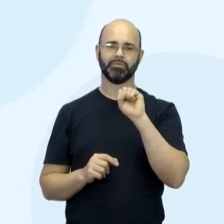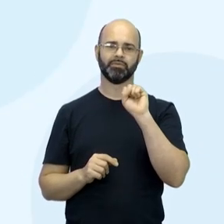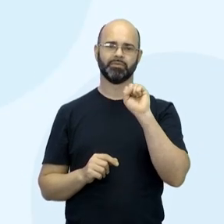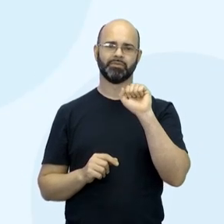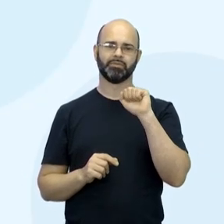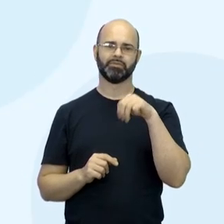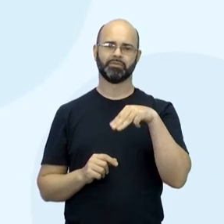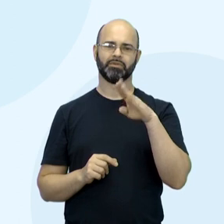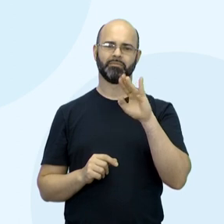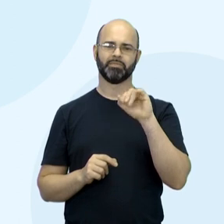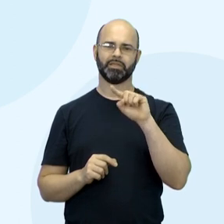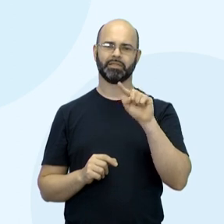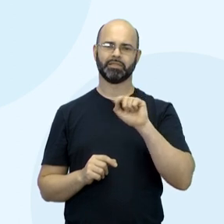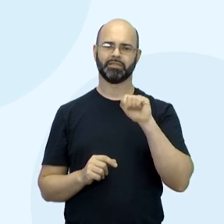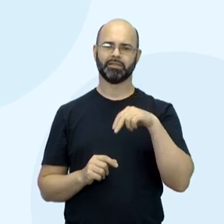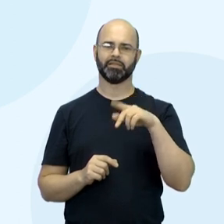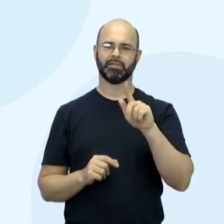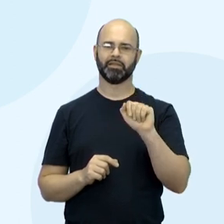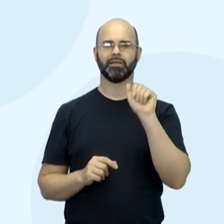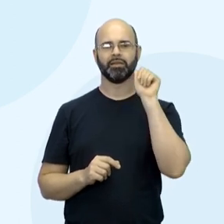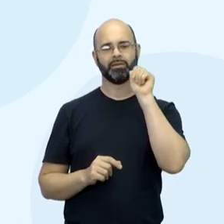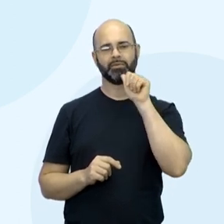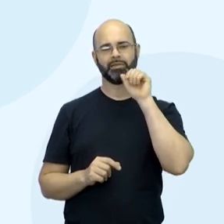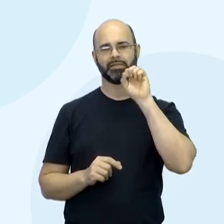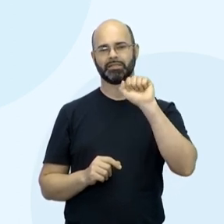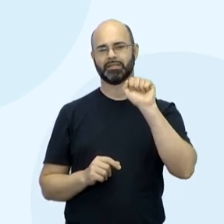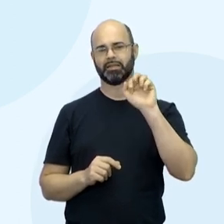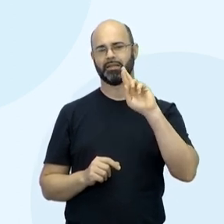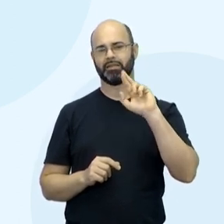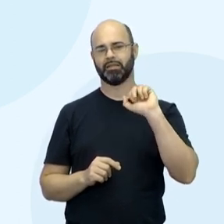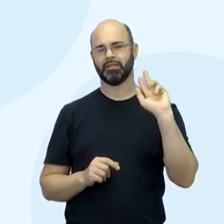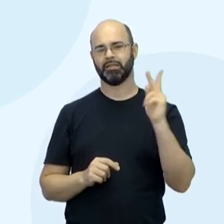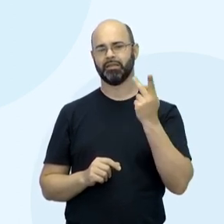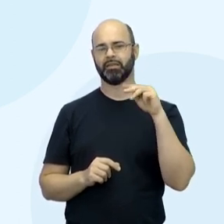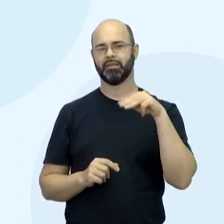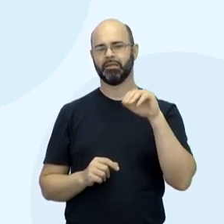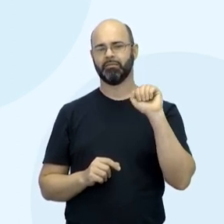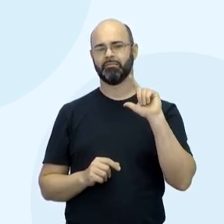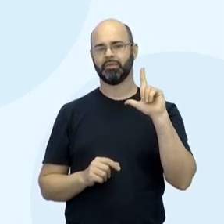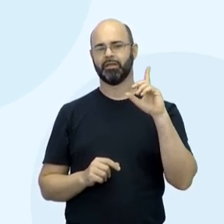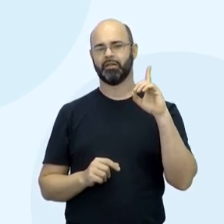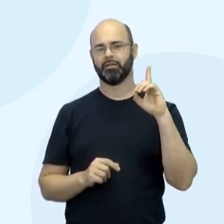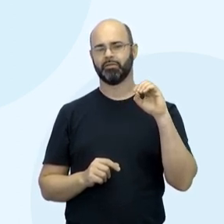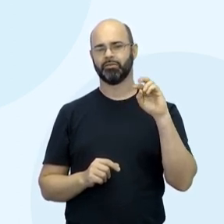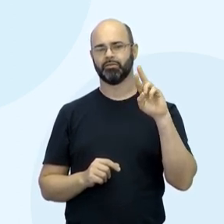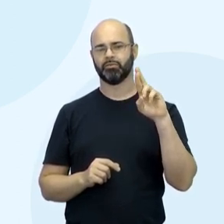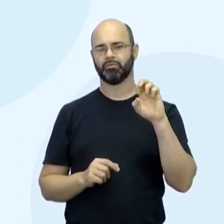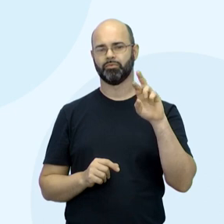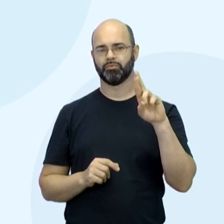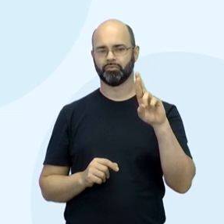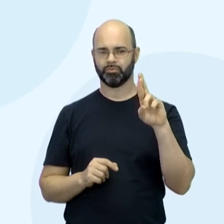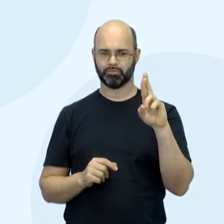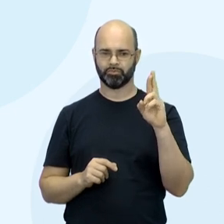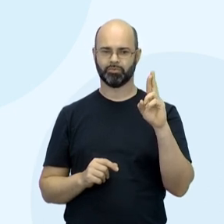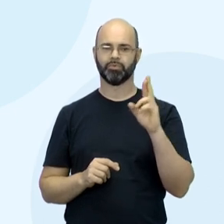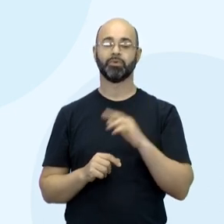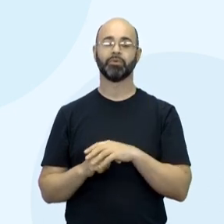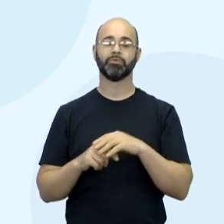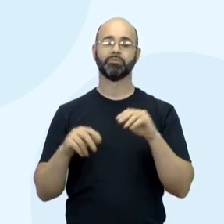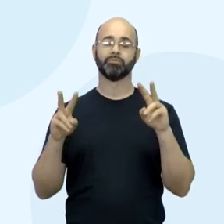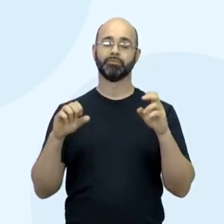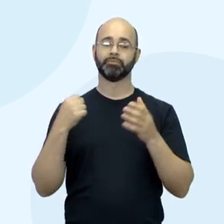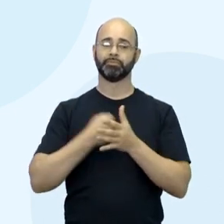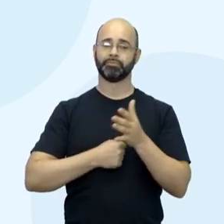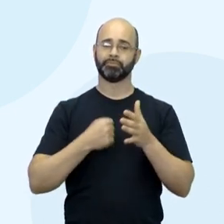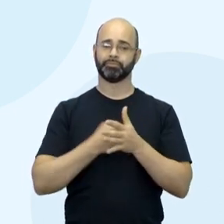Sambizanga, da diretora Sarah Maldoror, de 72, né? Contado do ponto de vista de Maria, a esposa de Xavier, um ativista